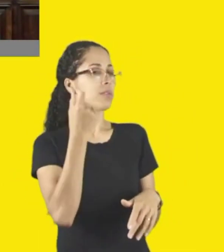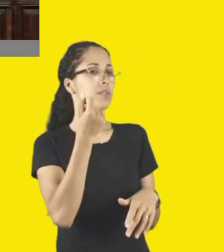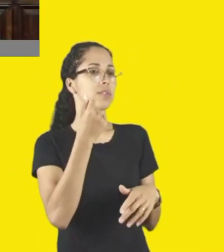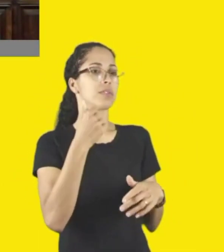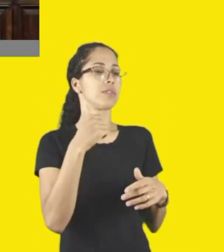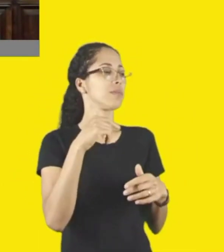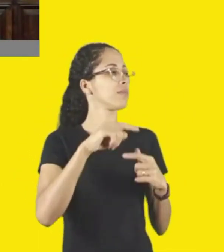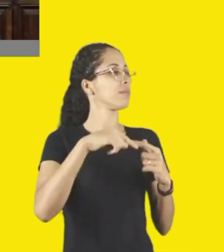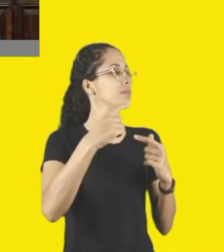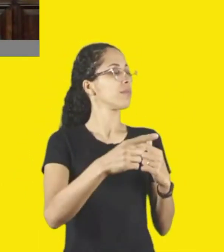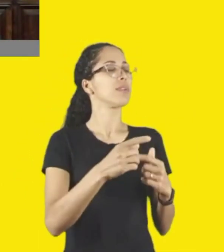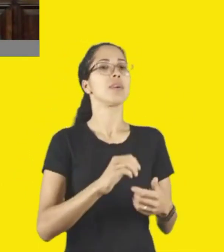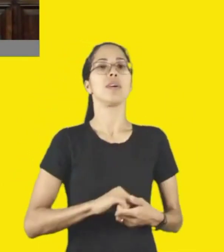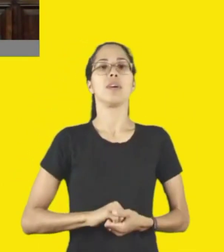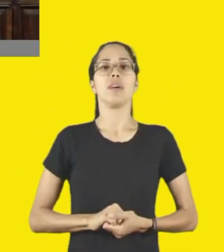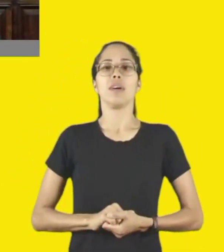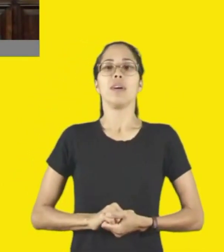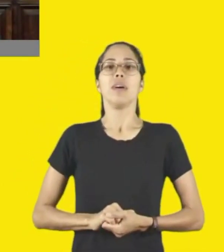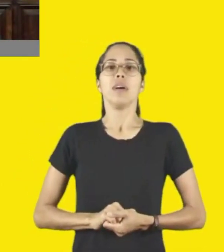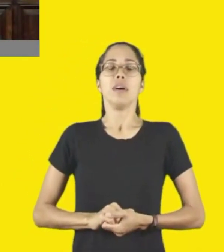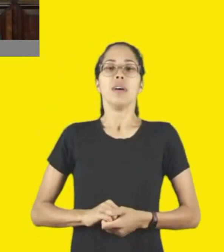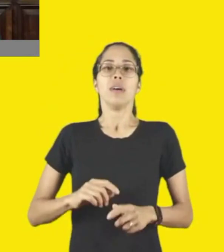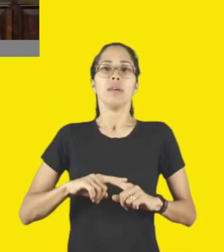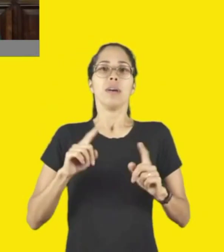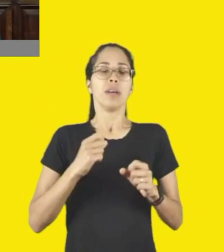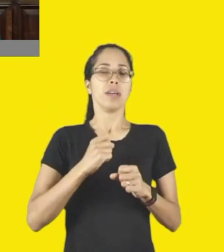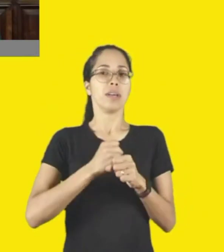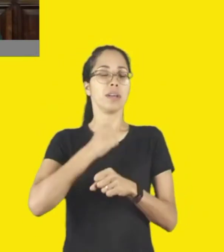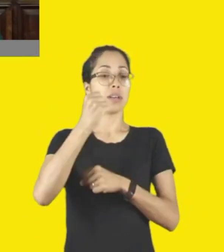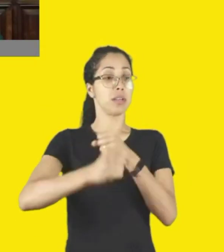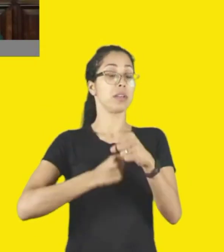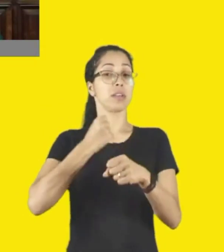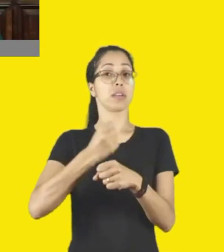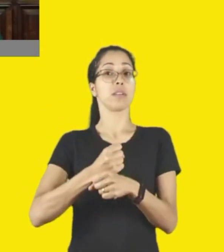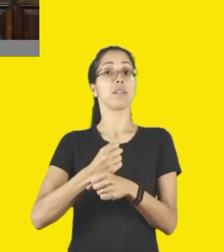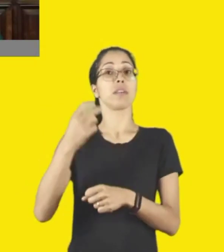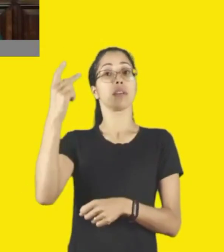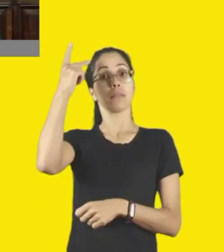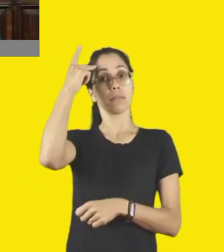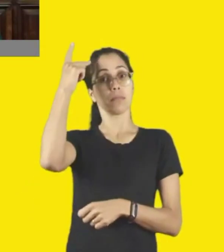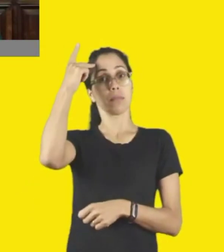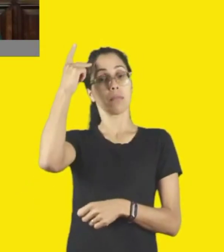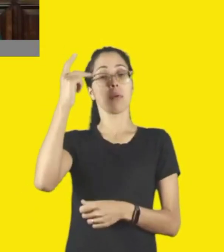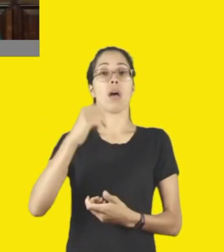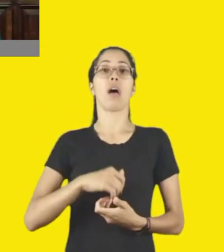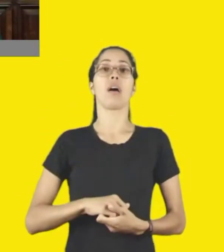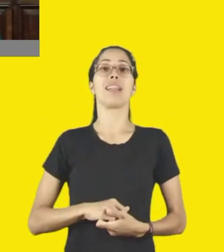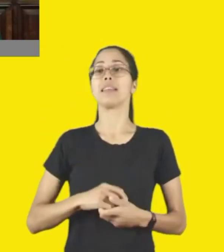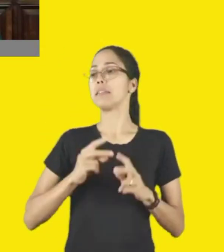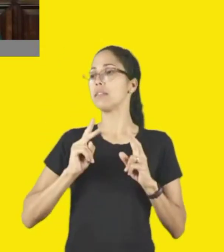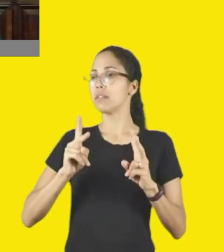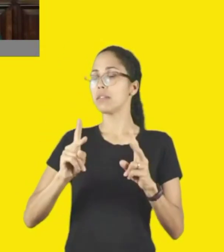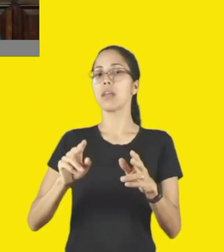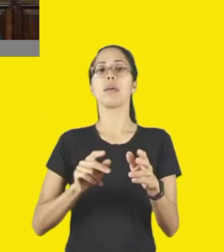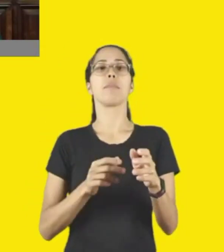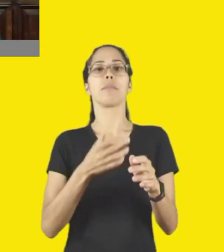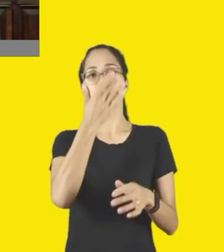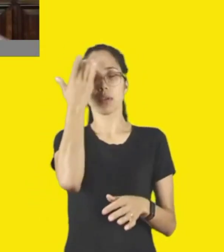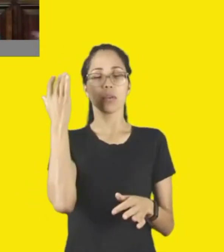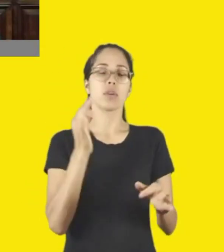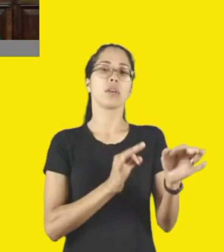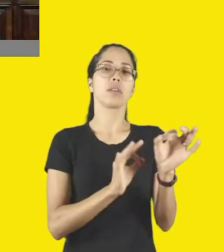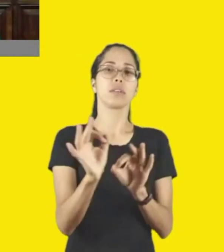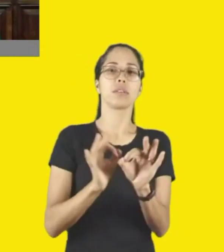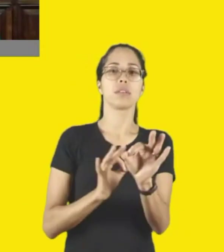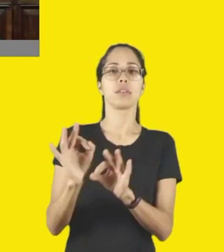a ideia é, o ano que vem, o Estado de São Paulo, isso foi uma coisa que, desde todos os gestores, no primeiro dia, falaram para mim